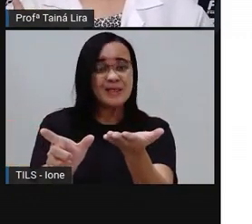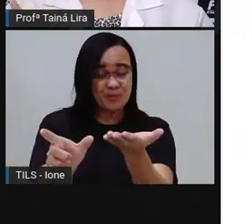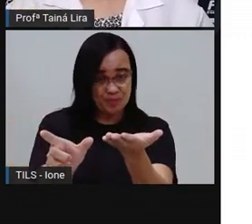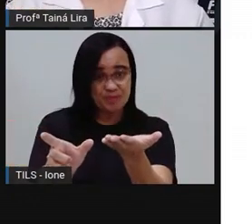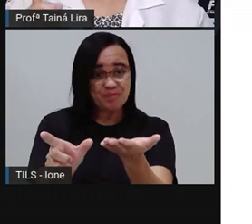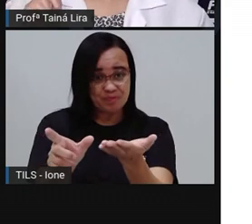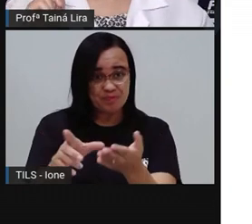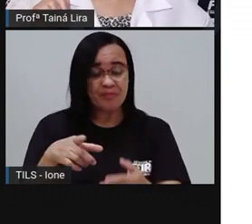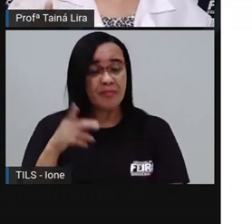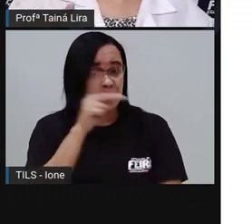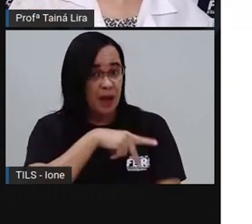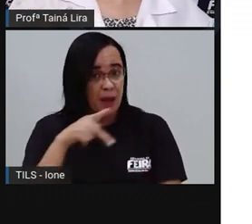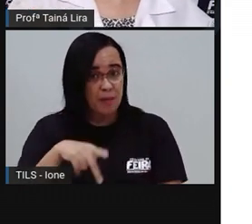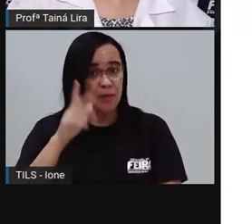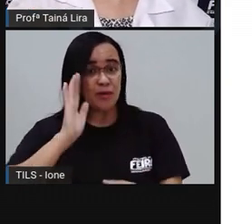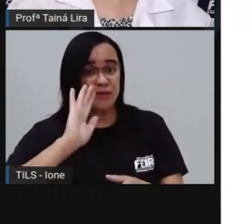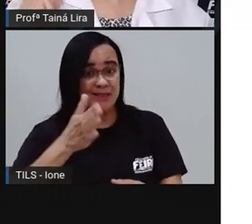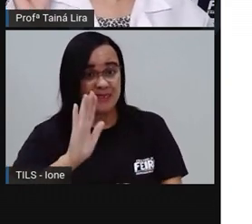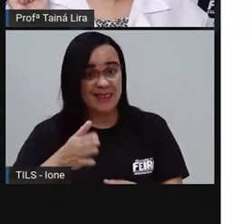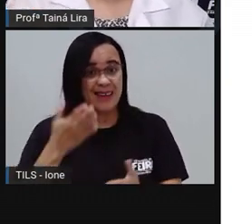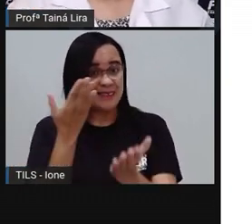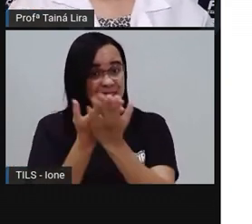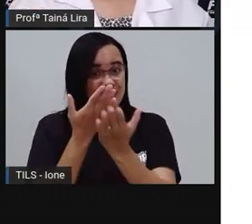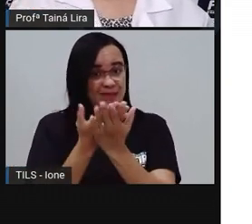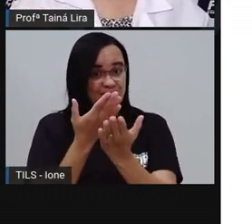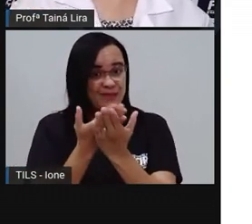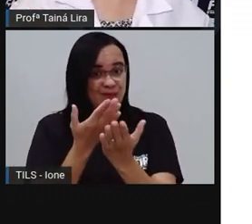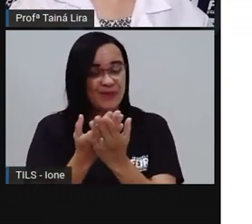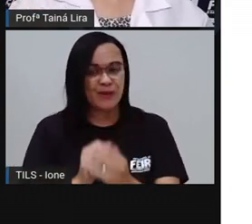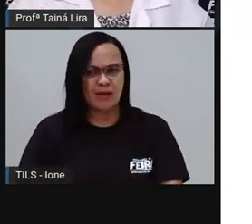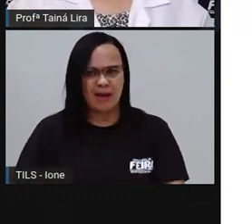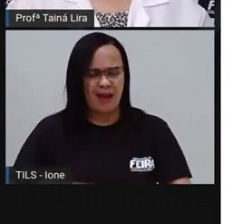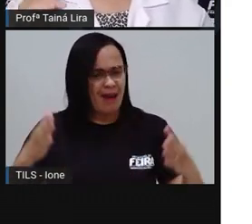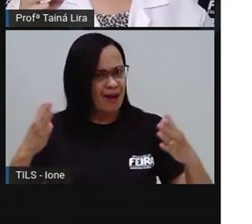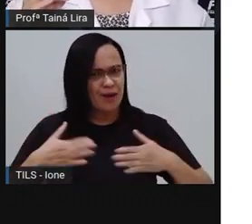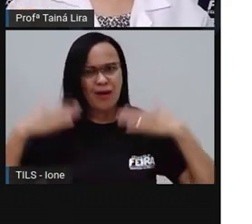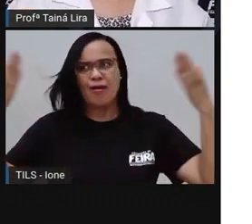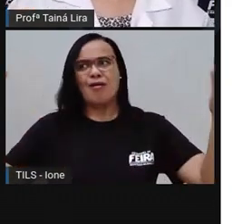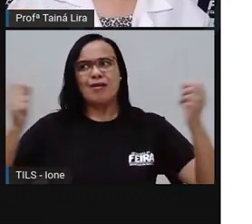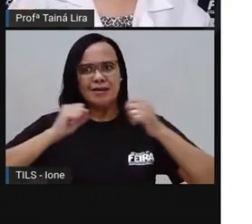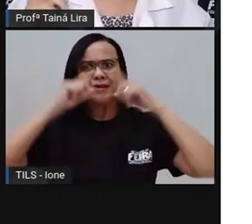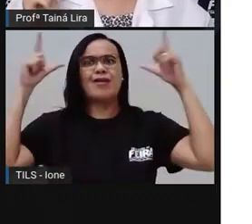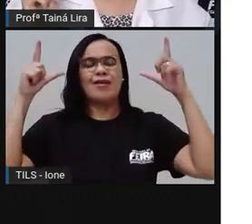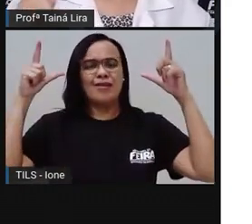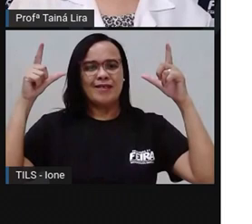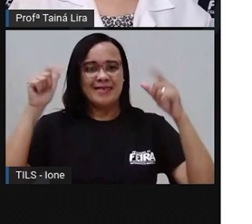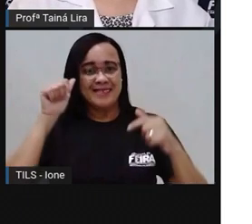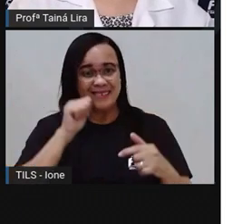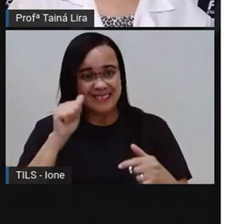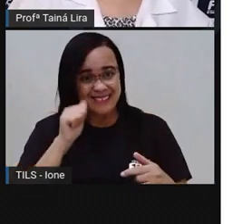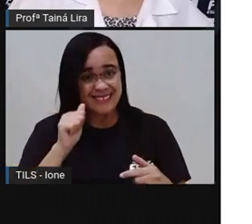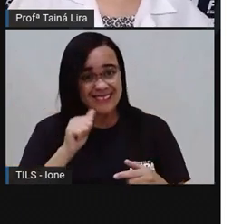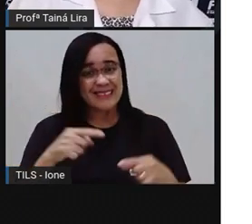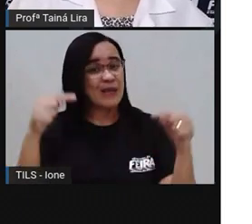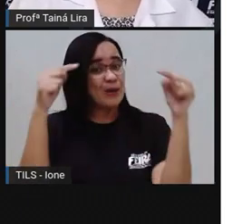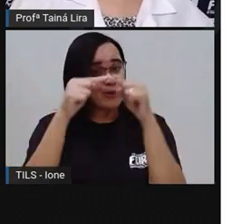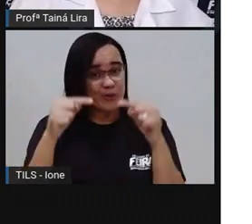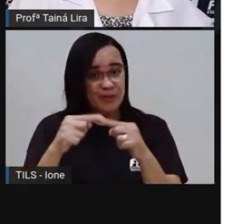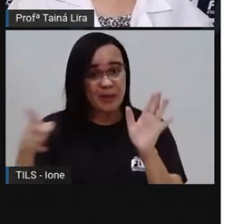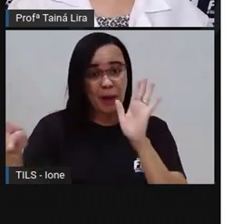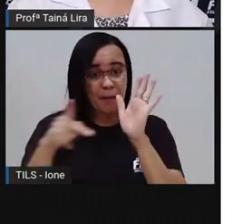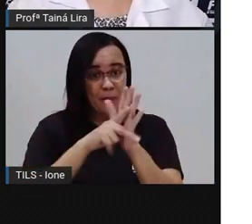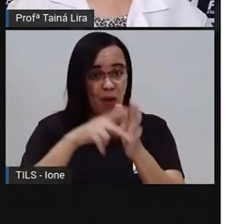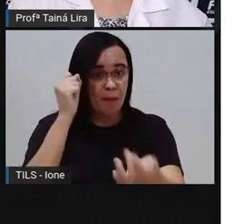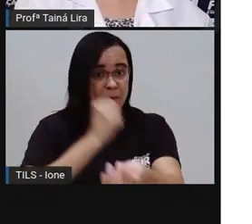ouvi alguém falando isso, ó, Acorda, menina! Então, a gente já sabe, ó, é de Ana Maria Braga.